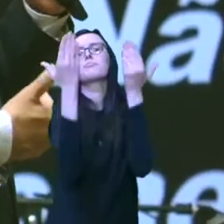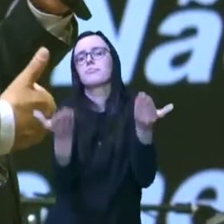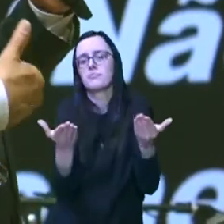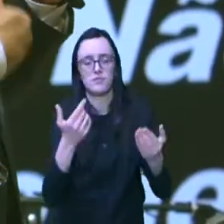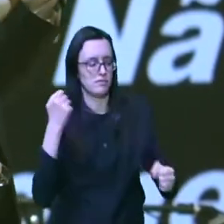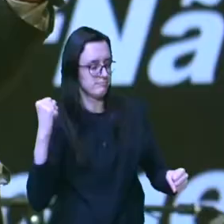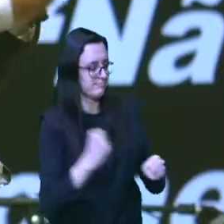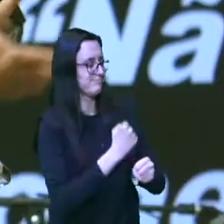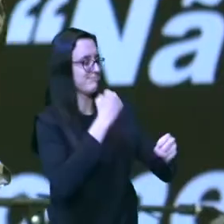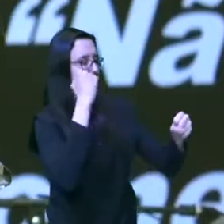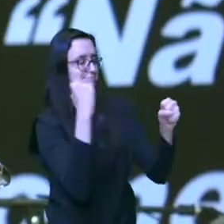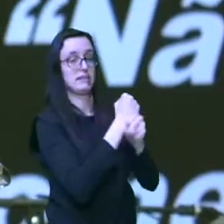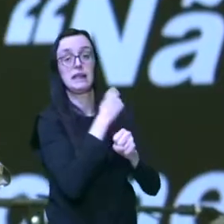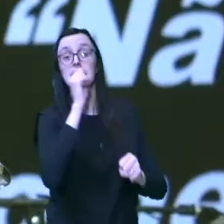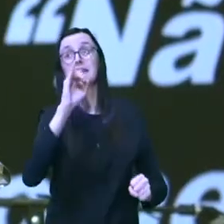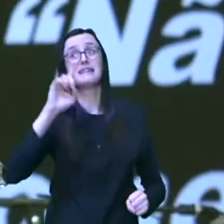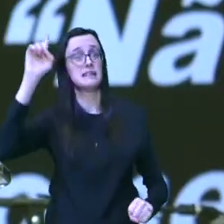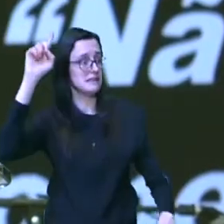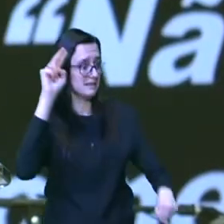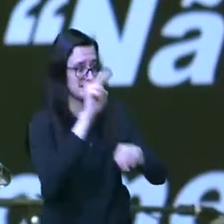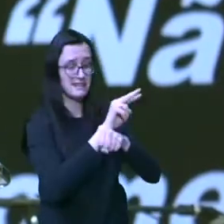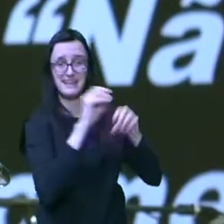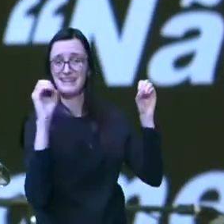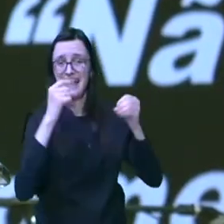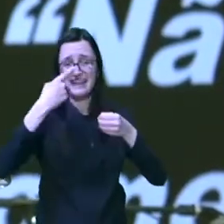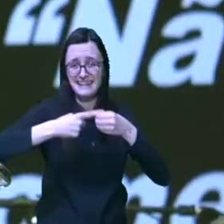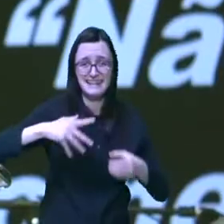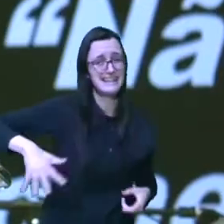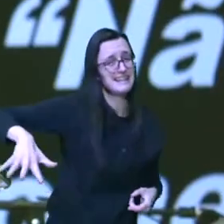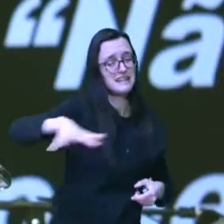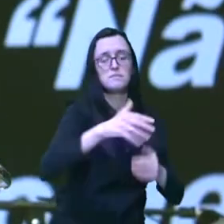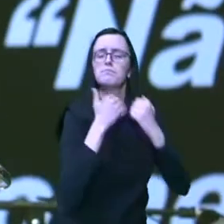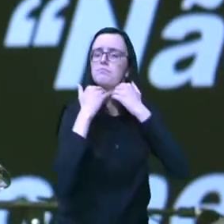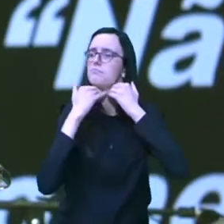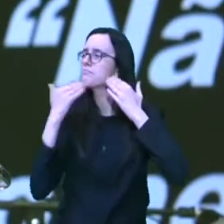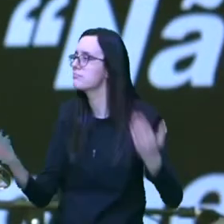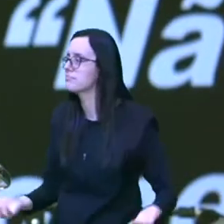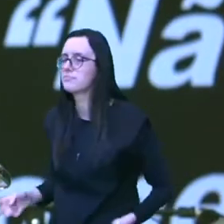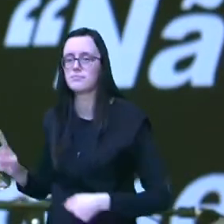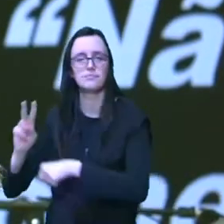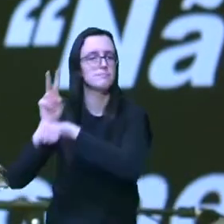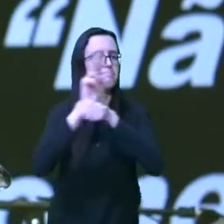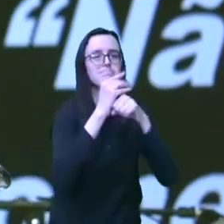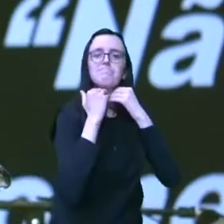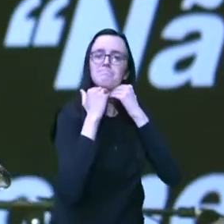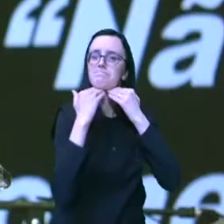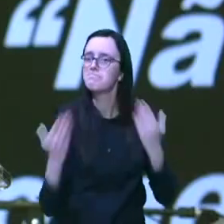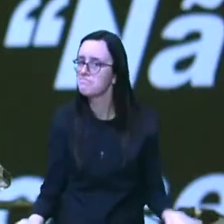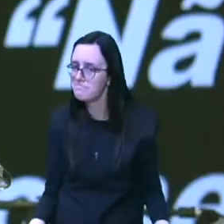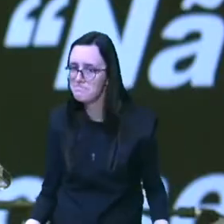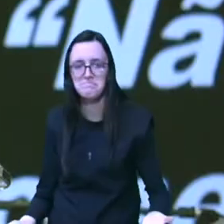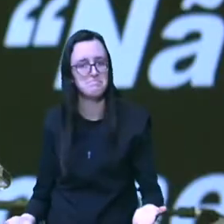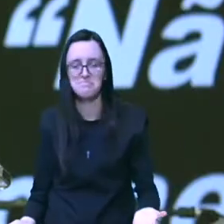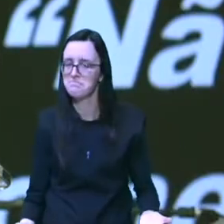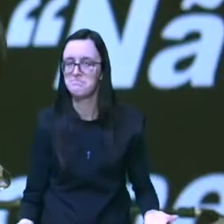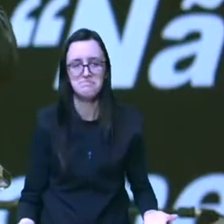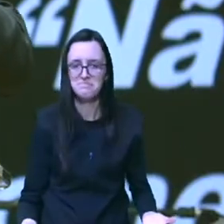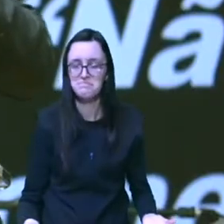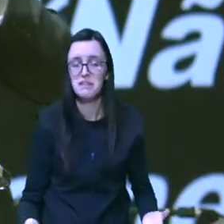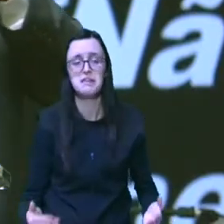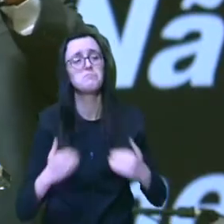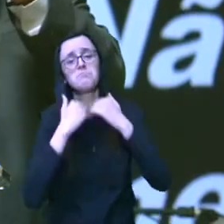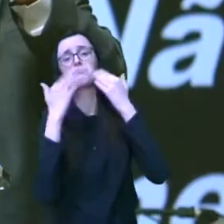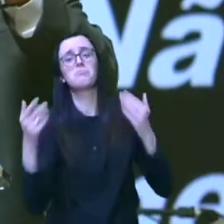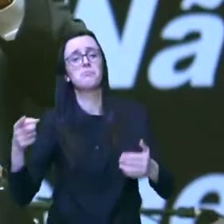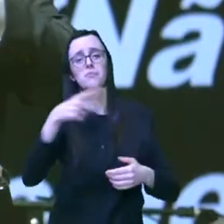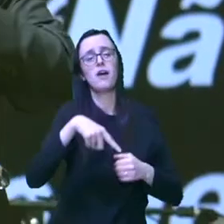edificam se o Senhor não guardar a cidade em vão vigia a sentinela fala assim inútil será